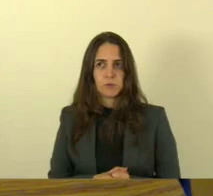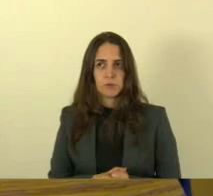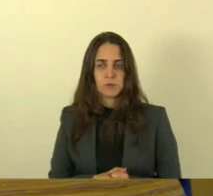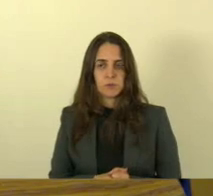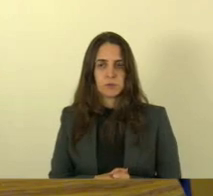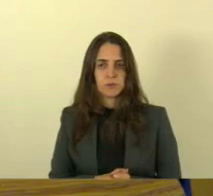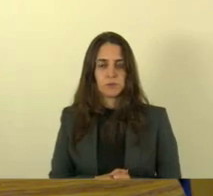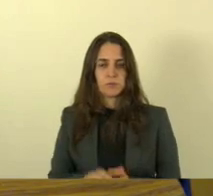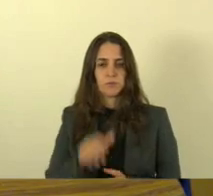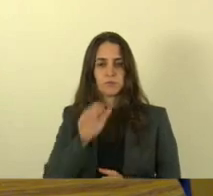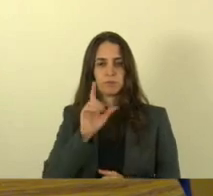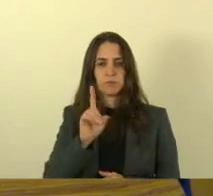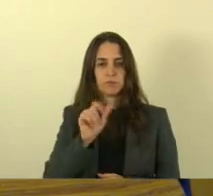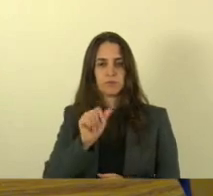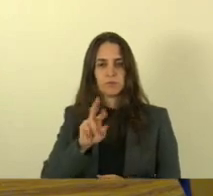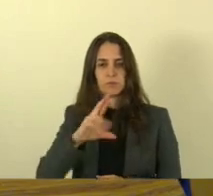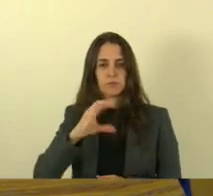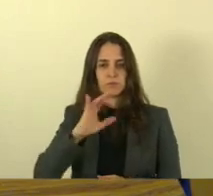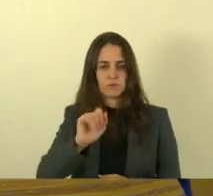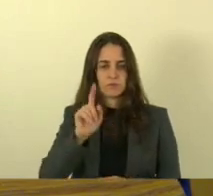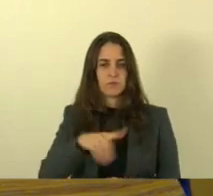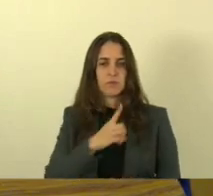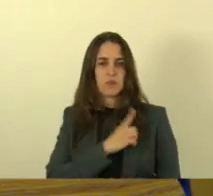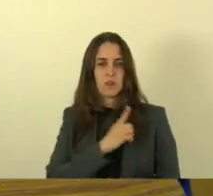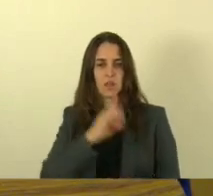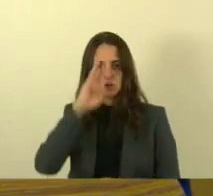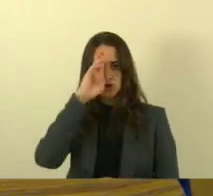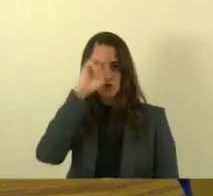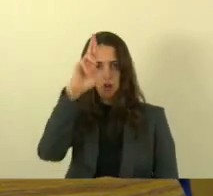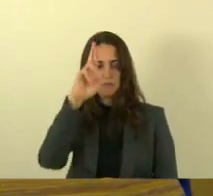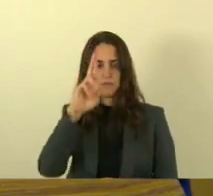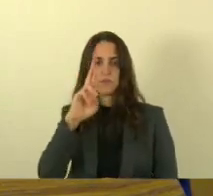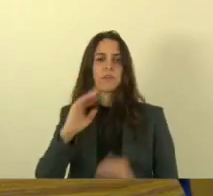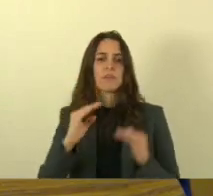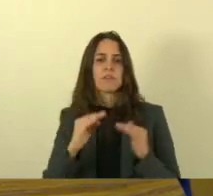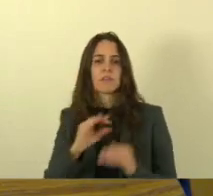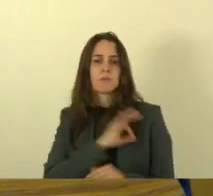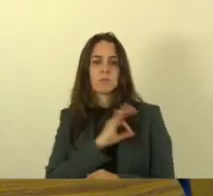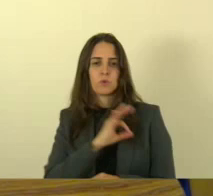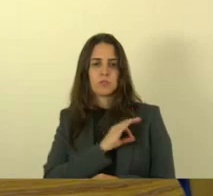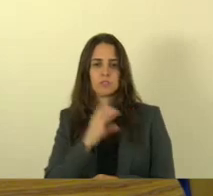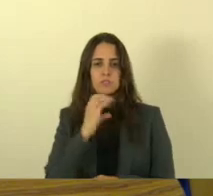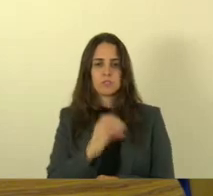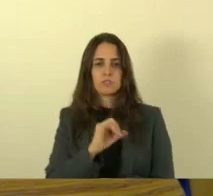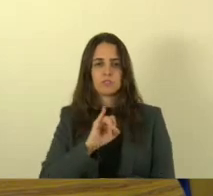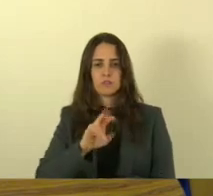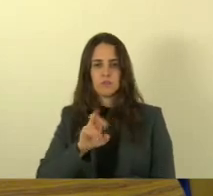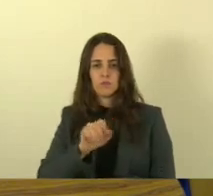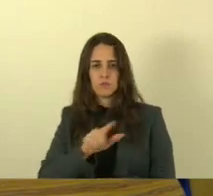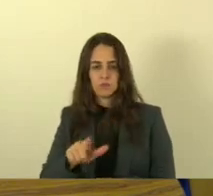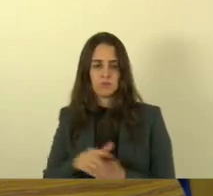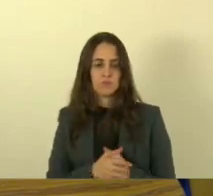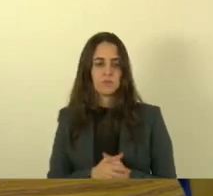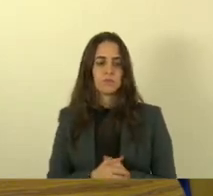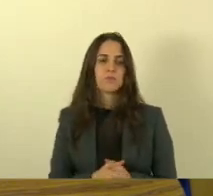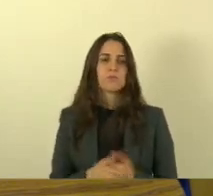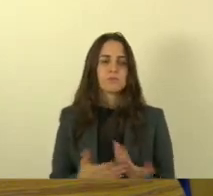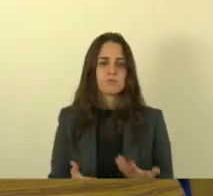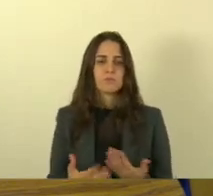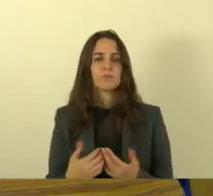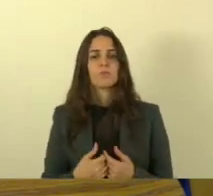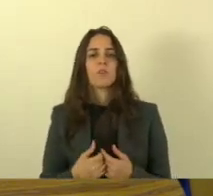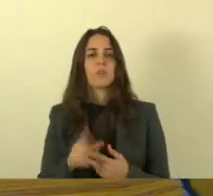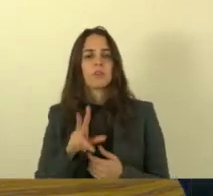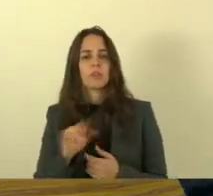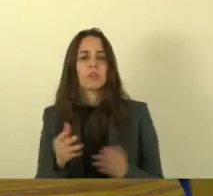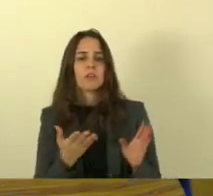Darcy Arruda que é o delegado chefe da polícia civil né e a coisa está andando